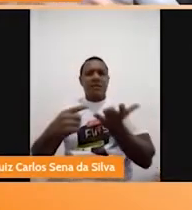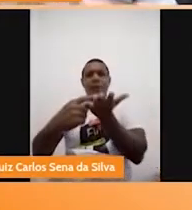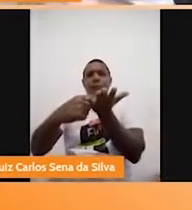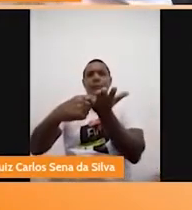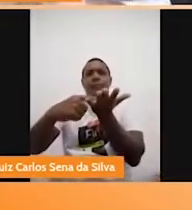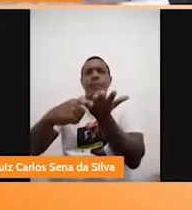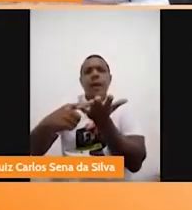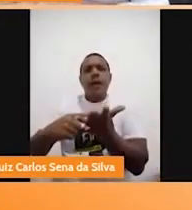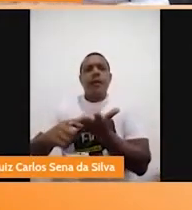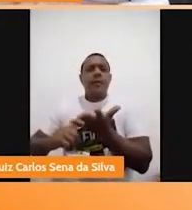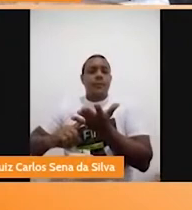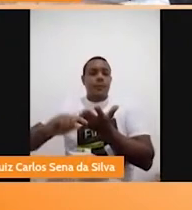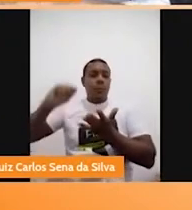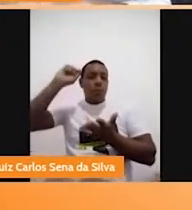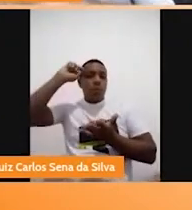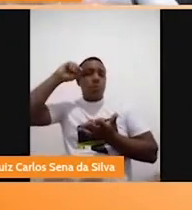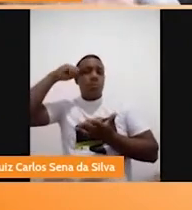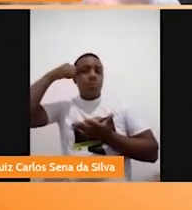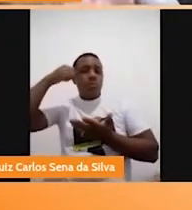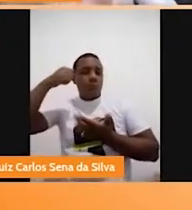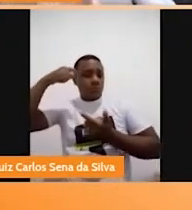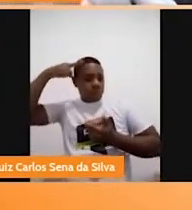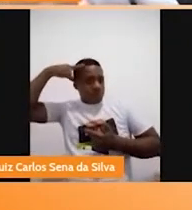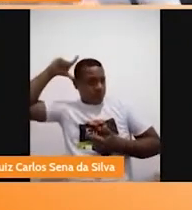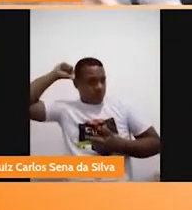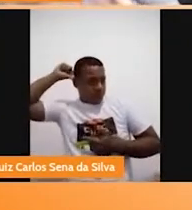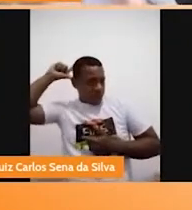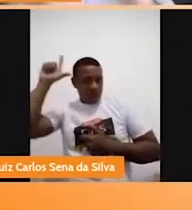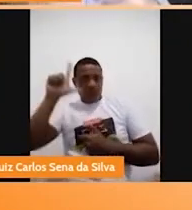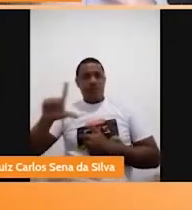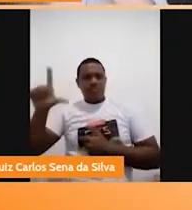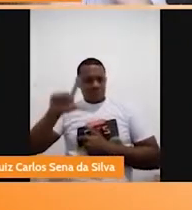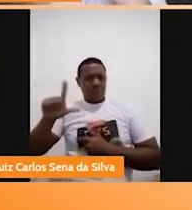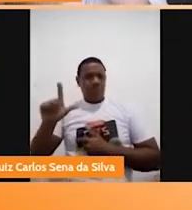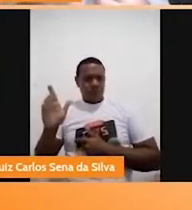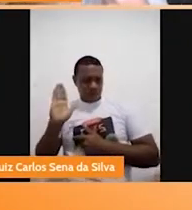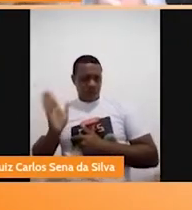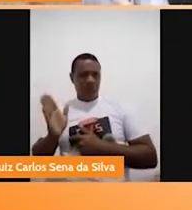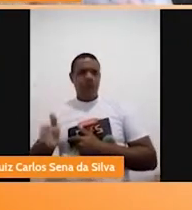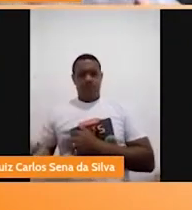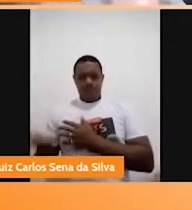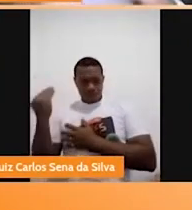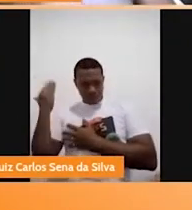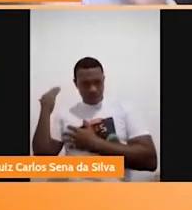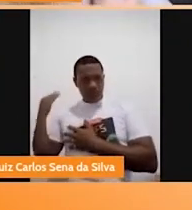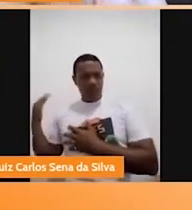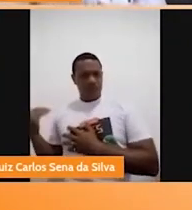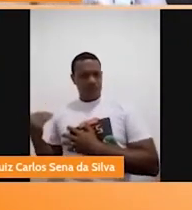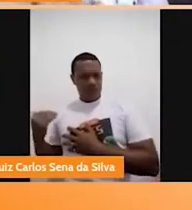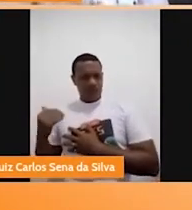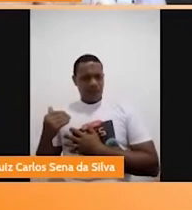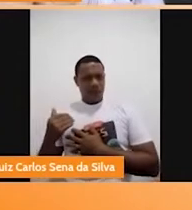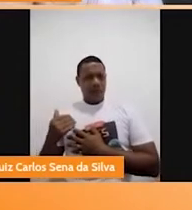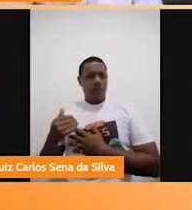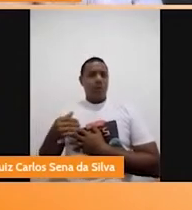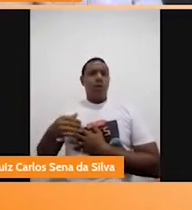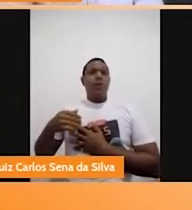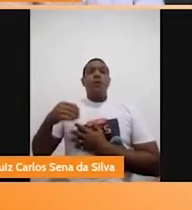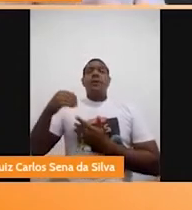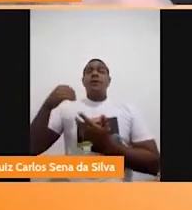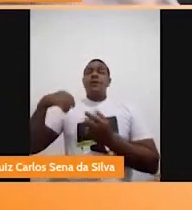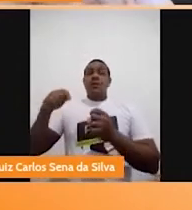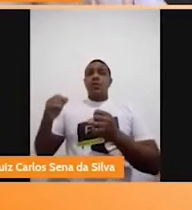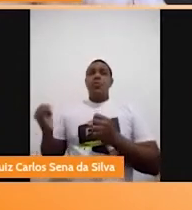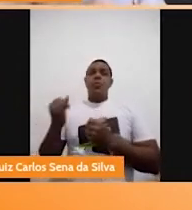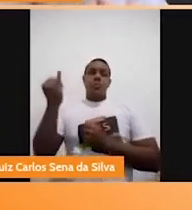brancos cumpriram um papel na literatura, foram consolidados, mas já passou-se da hora de que a gente tem uma reinvenção dessas personagens.